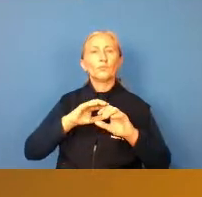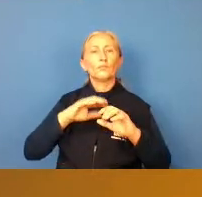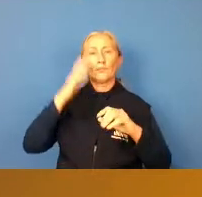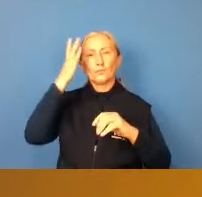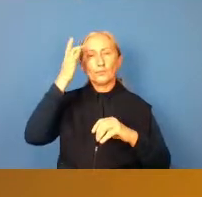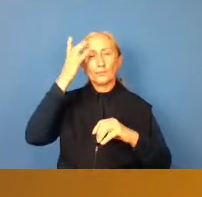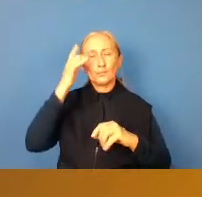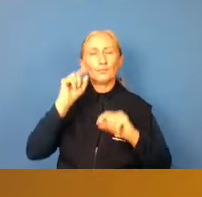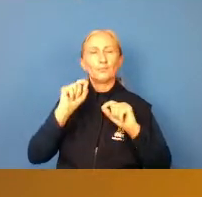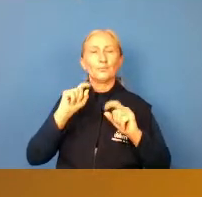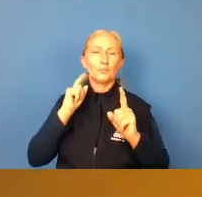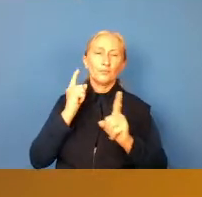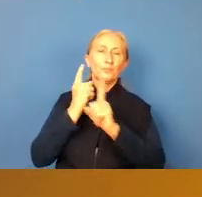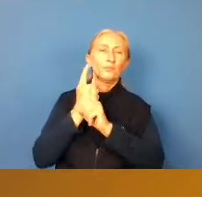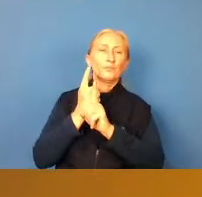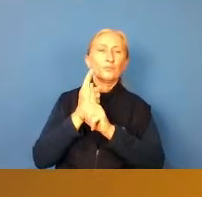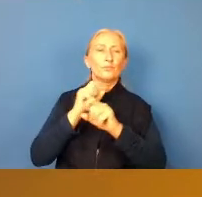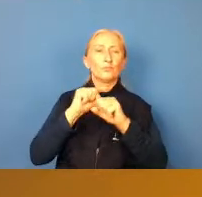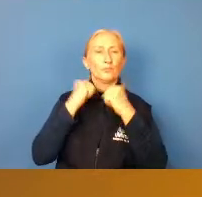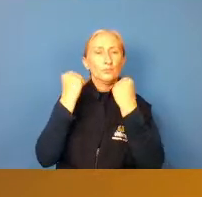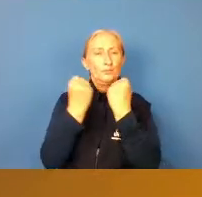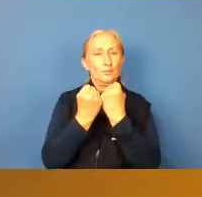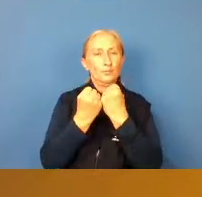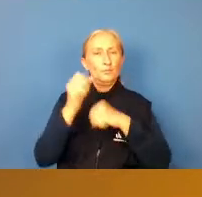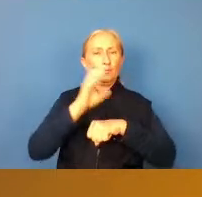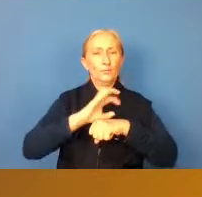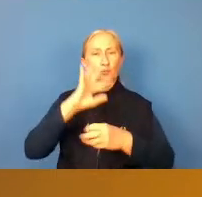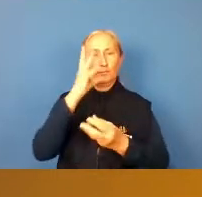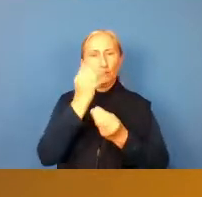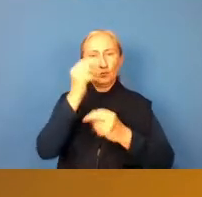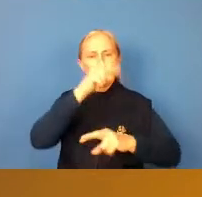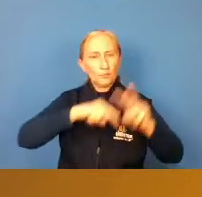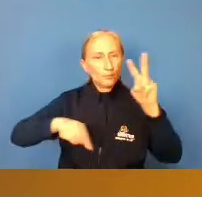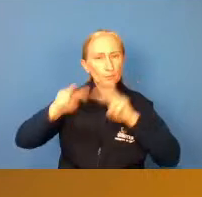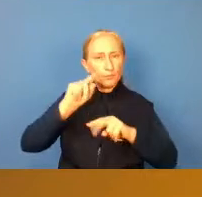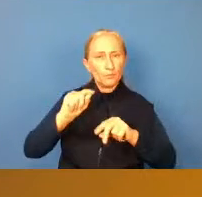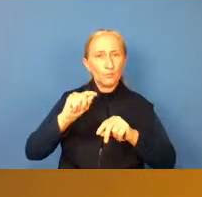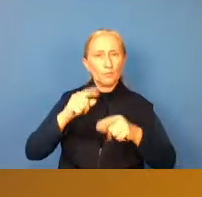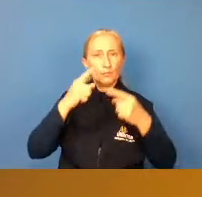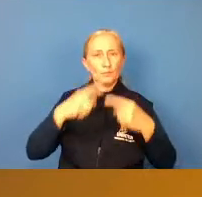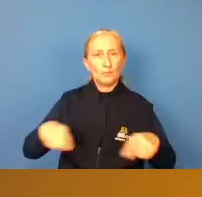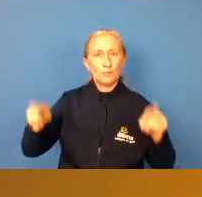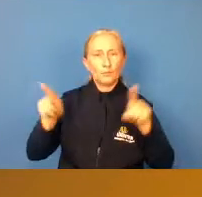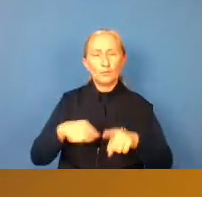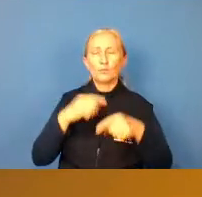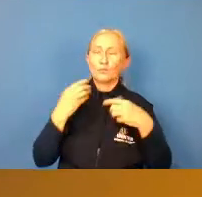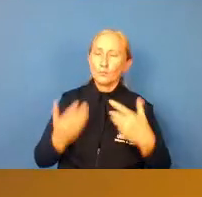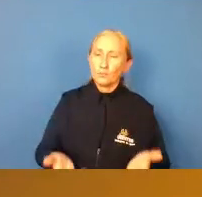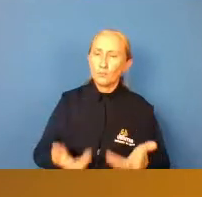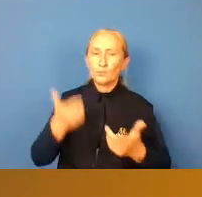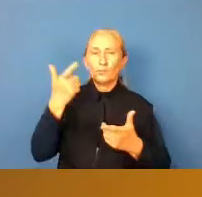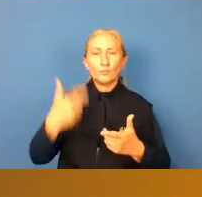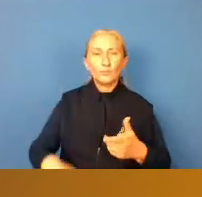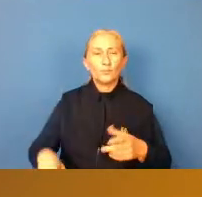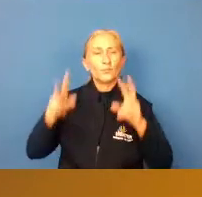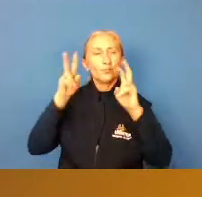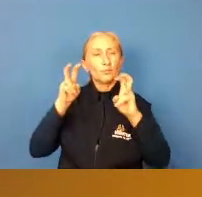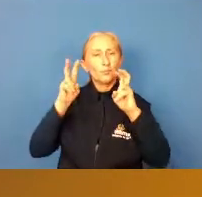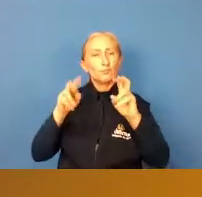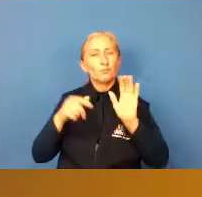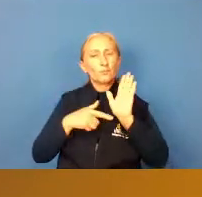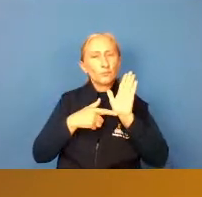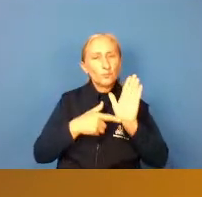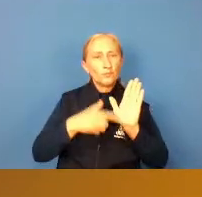amanhã com os cursos de artes visuais e música né então outros temas serão